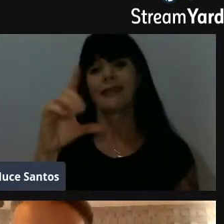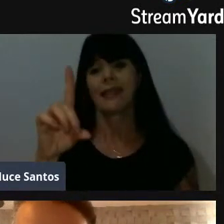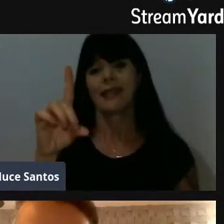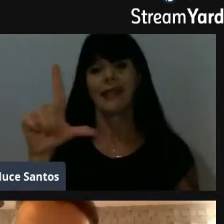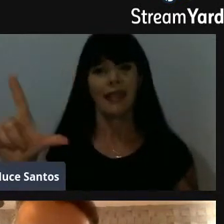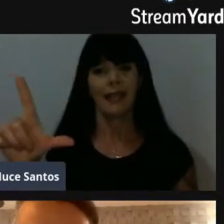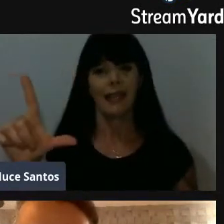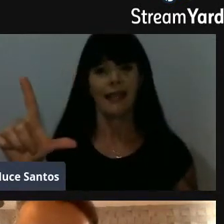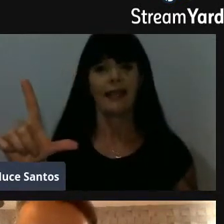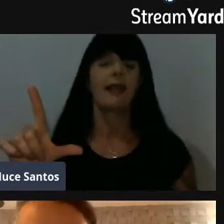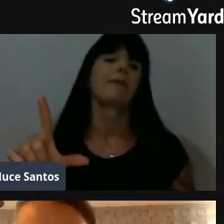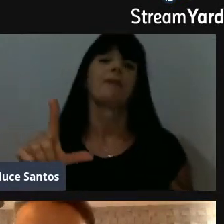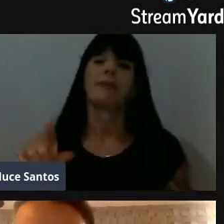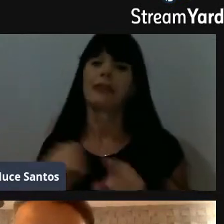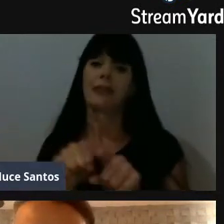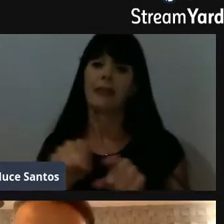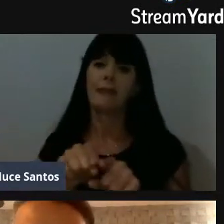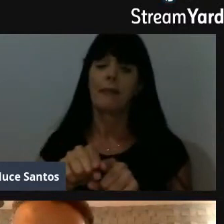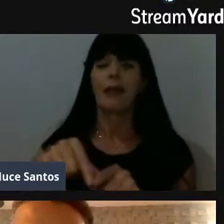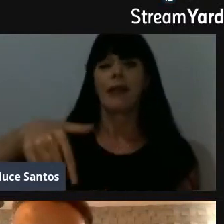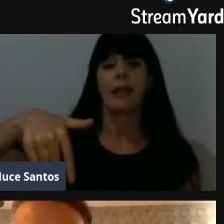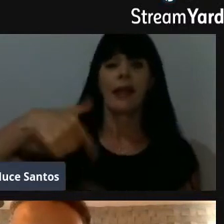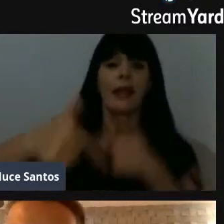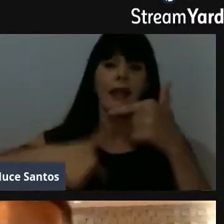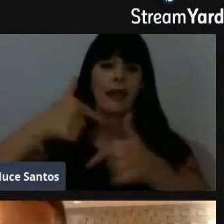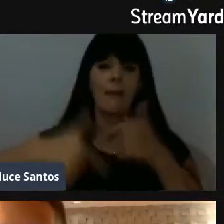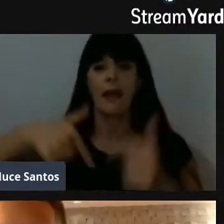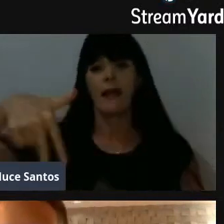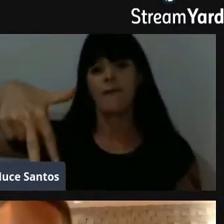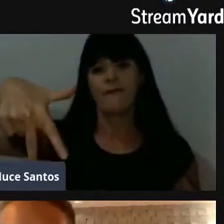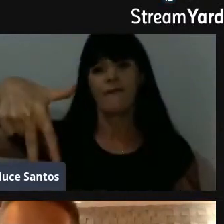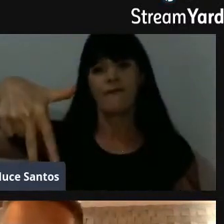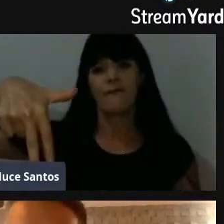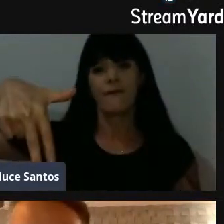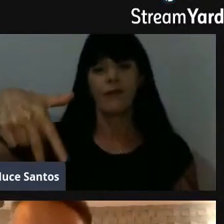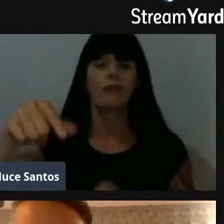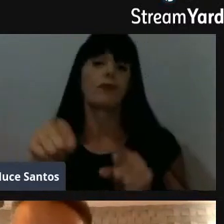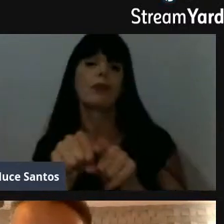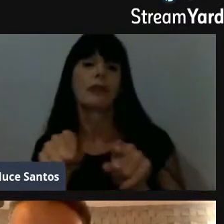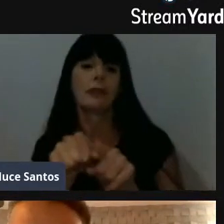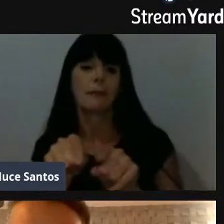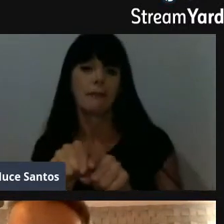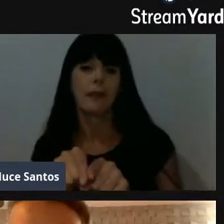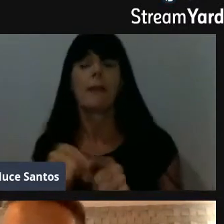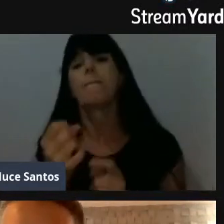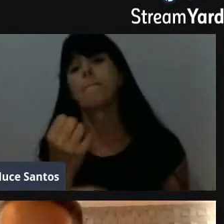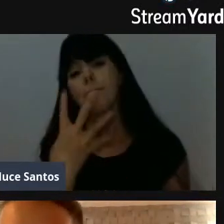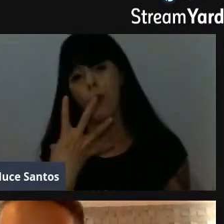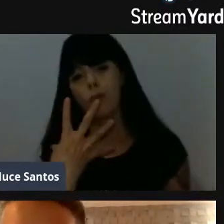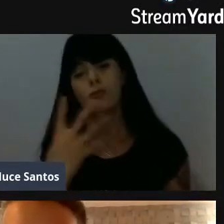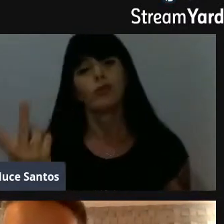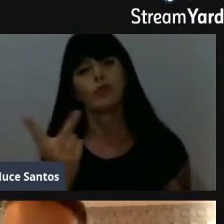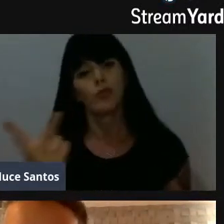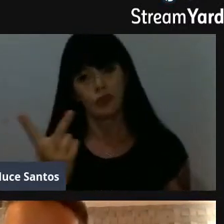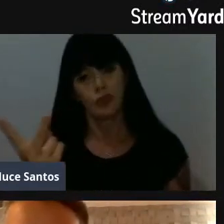mais, mais, né, de nós, no caso, porém, também é bem gratificante, né, em ambas as partes.